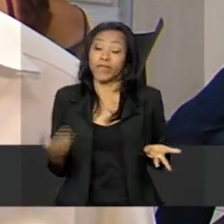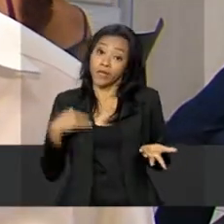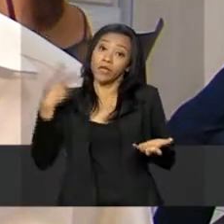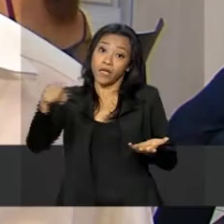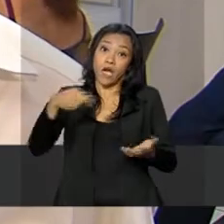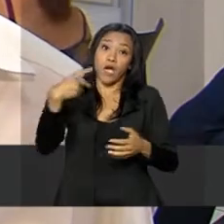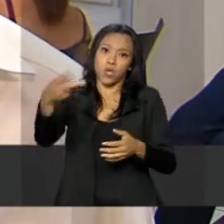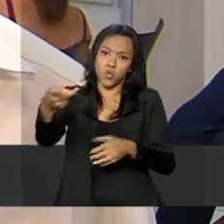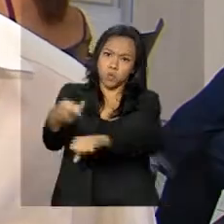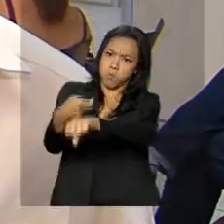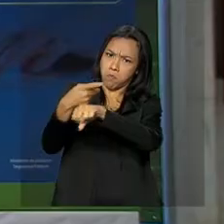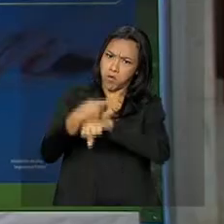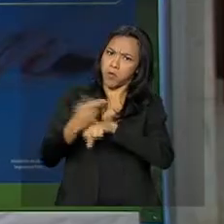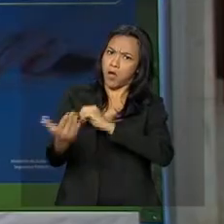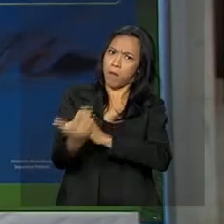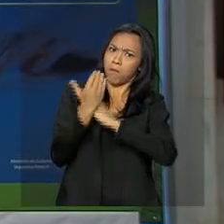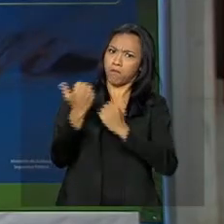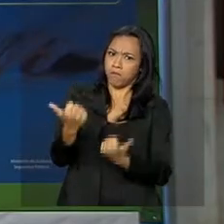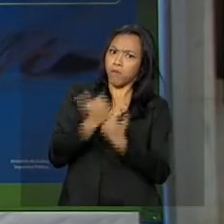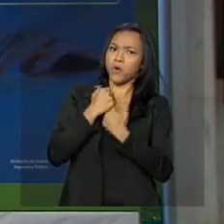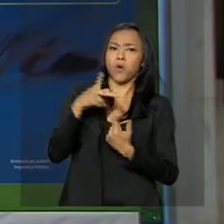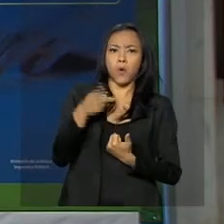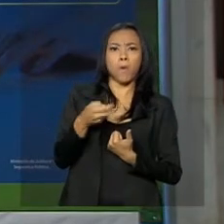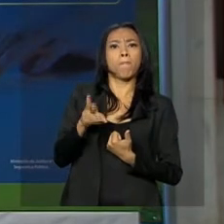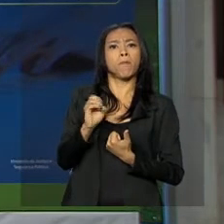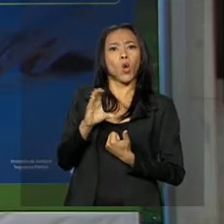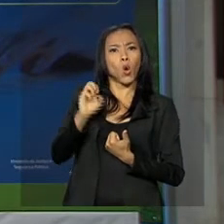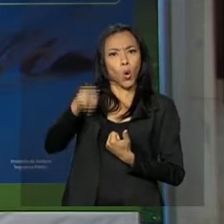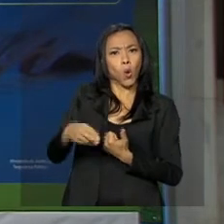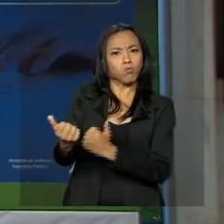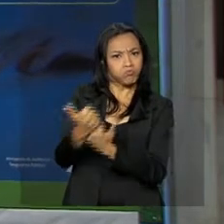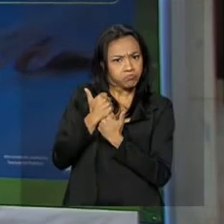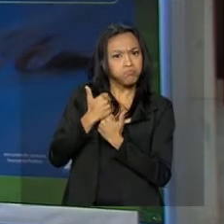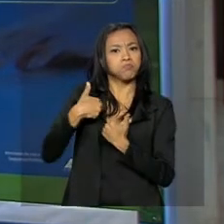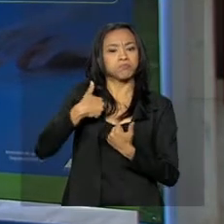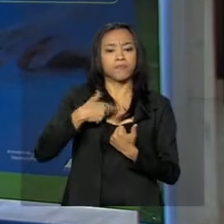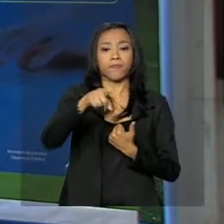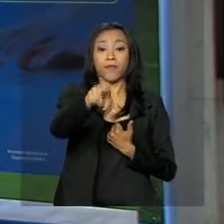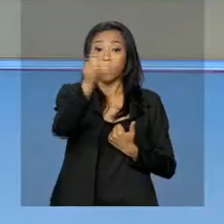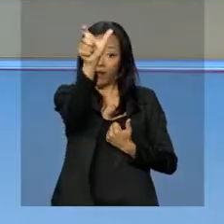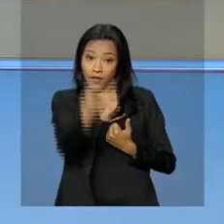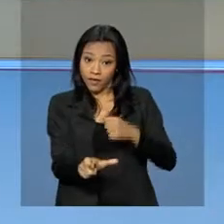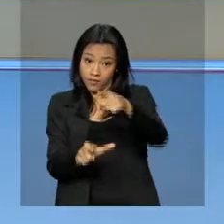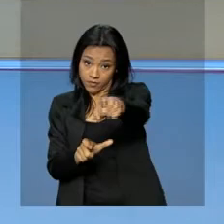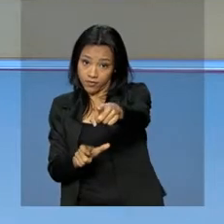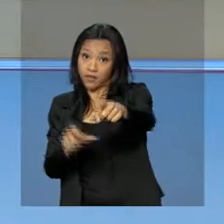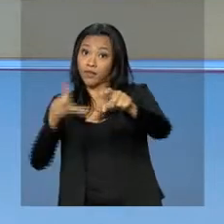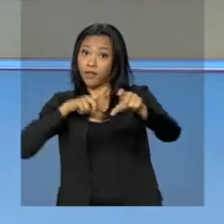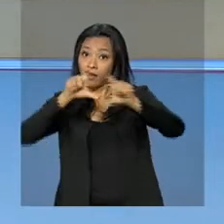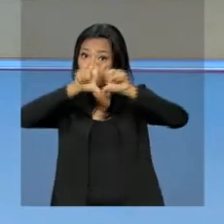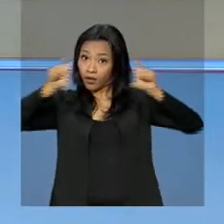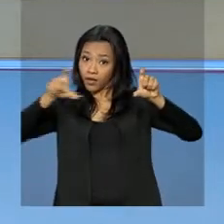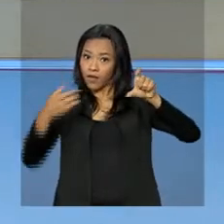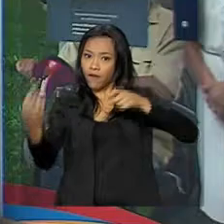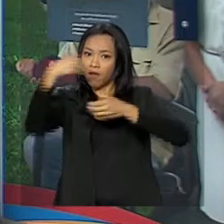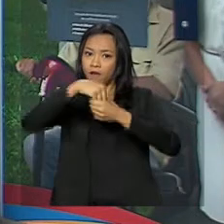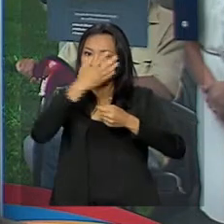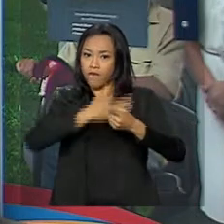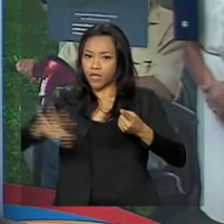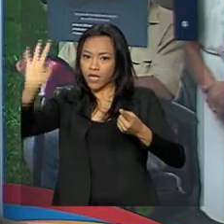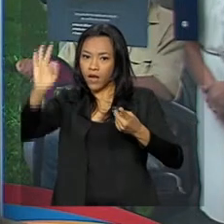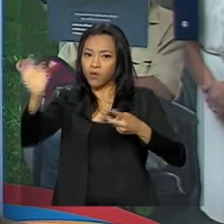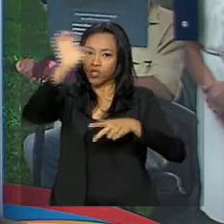o PROCON foi muito eficiente e resolveu. O PROCON faz parte do Sistema Nacional de Defesa do Consumidor, que reúne órgãos federais,